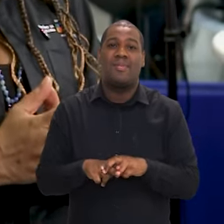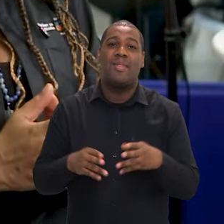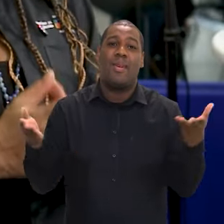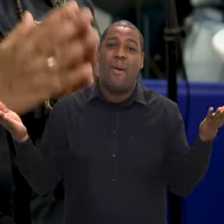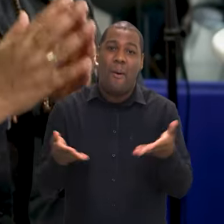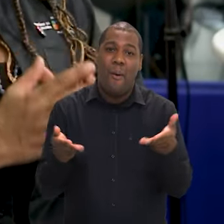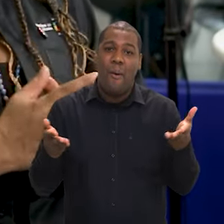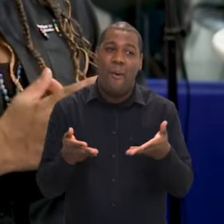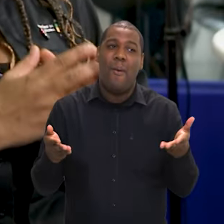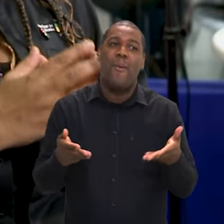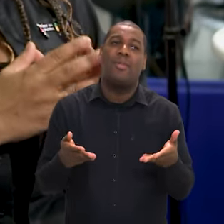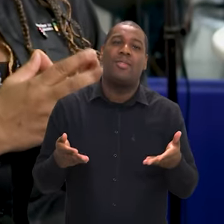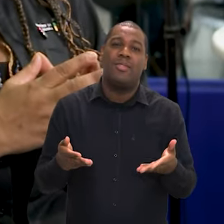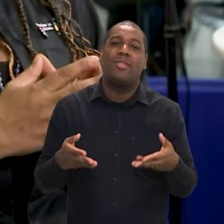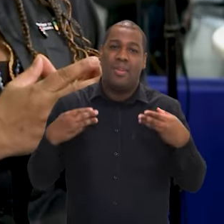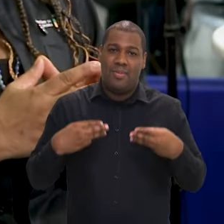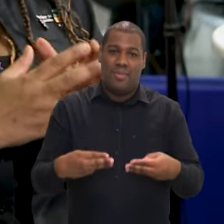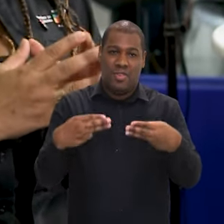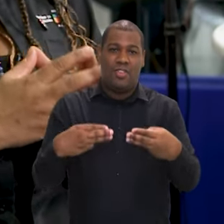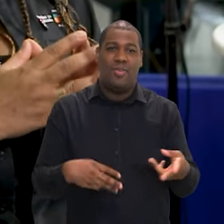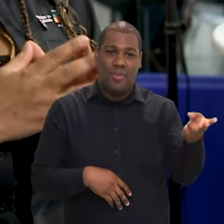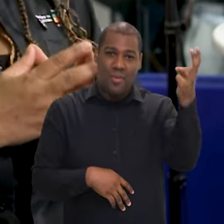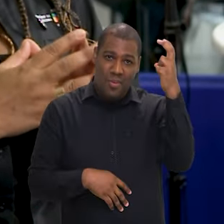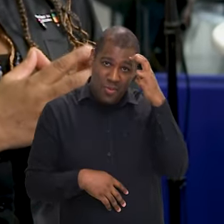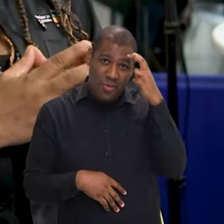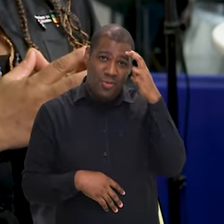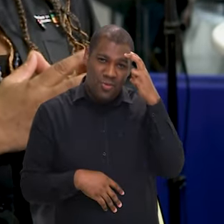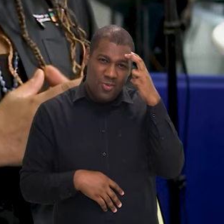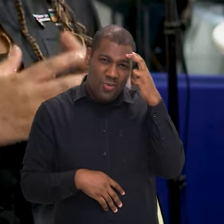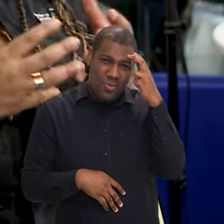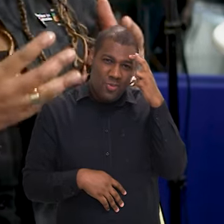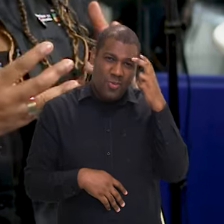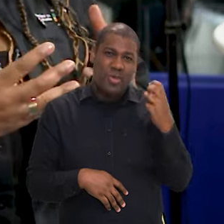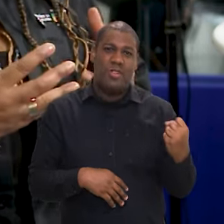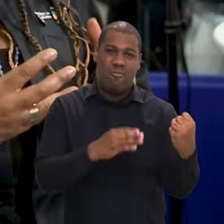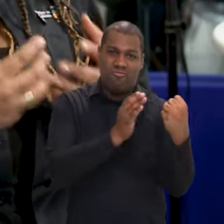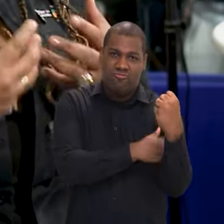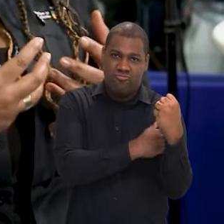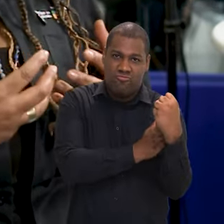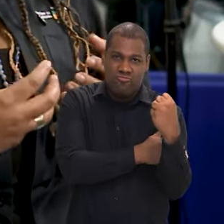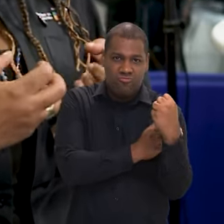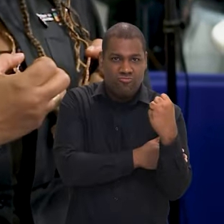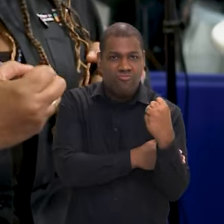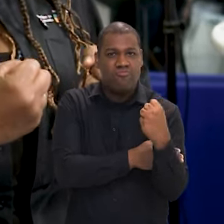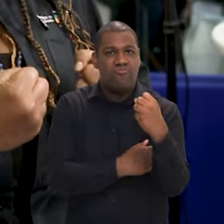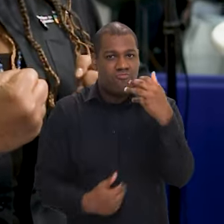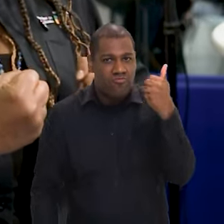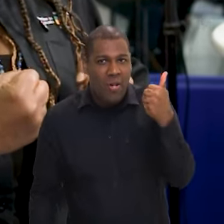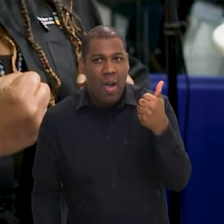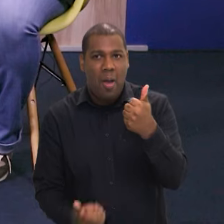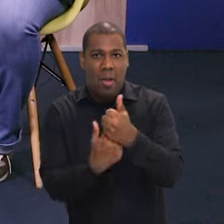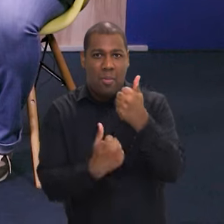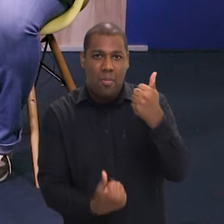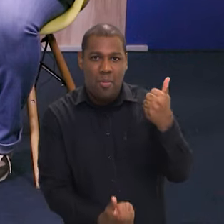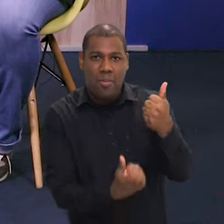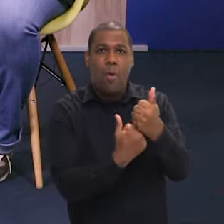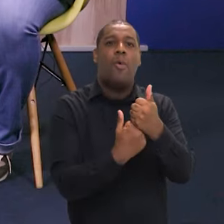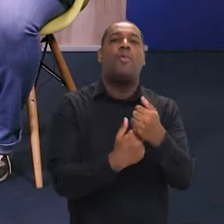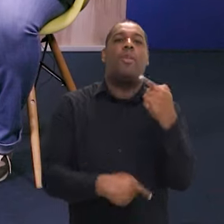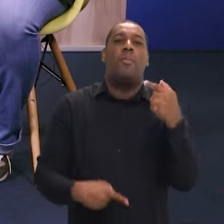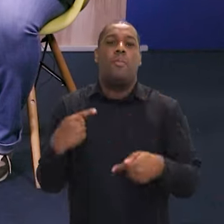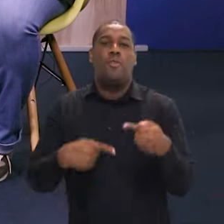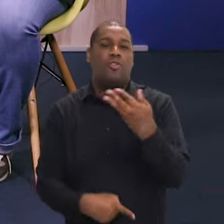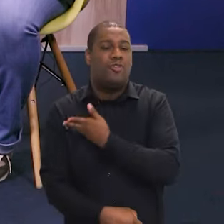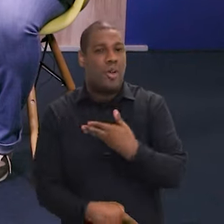isso que hoje nesse aspecto o Ministério da Cultura chega com uma força de possibilidade de estabilização, ganhar